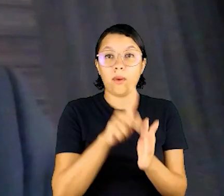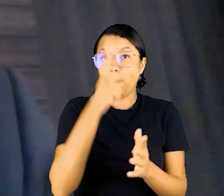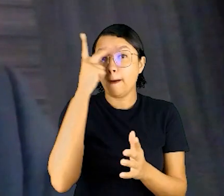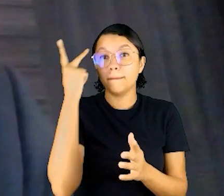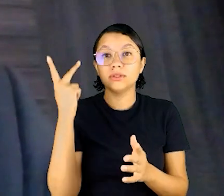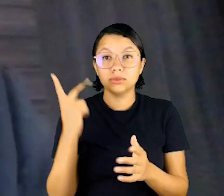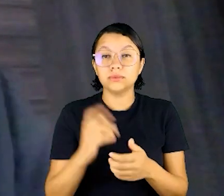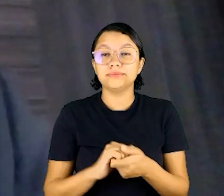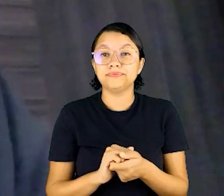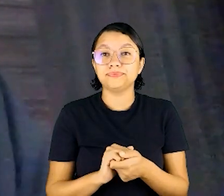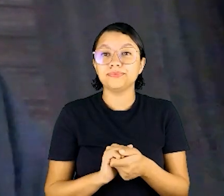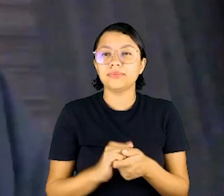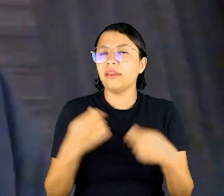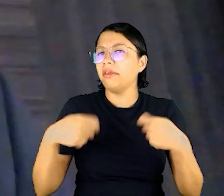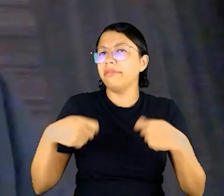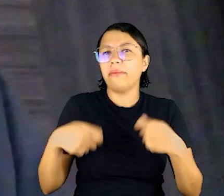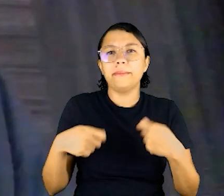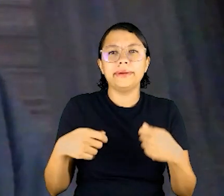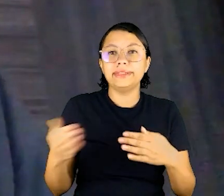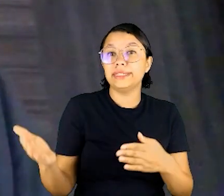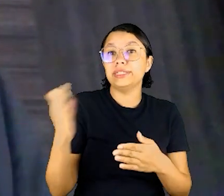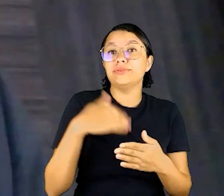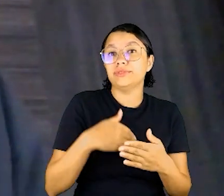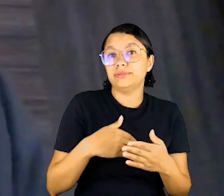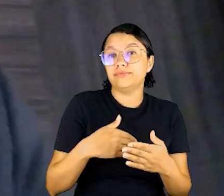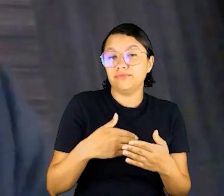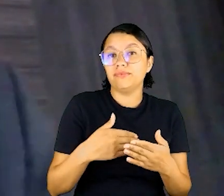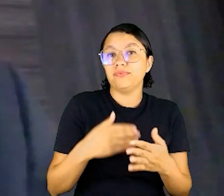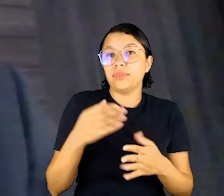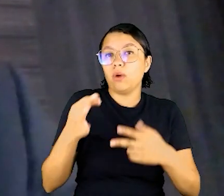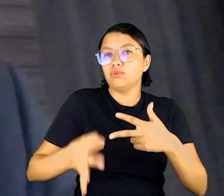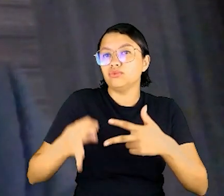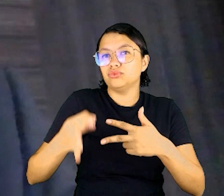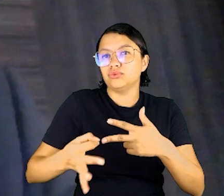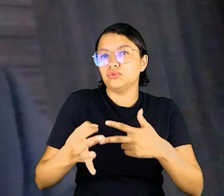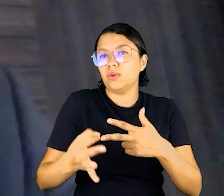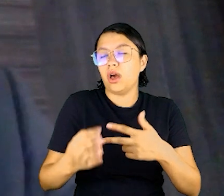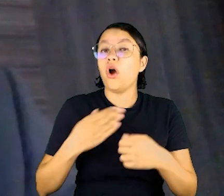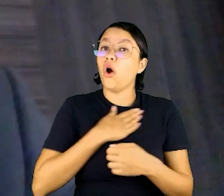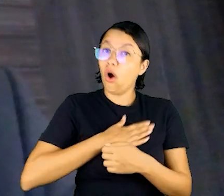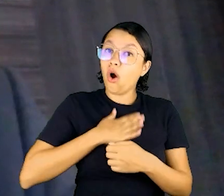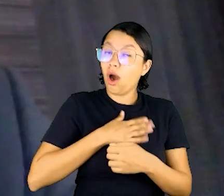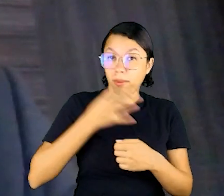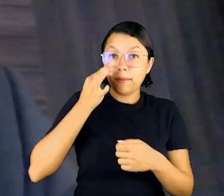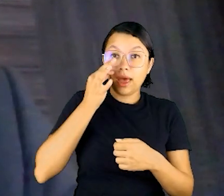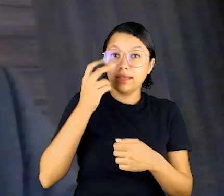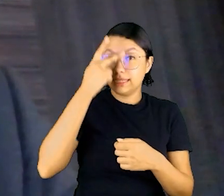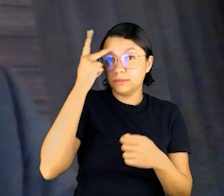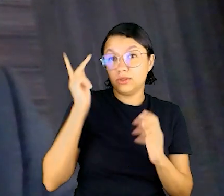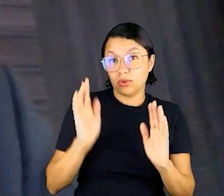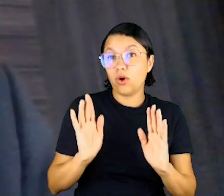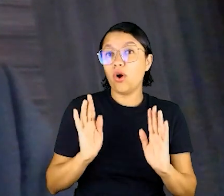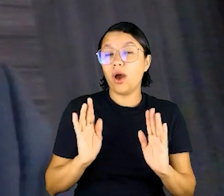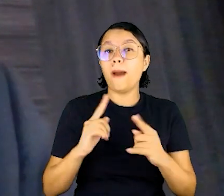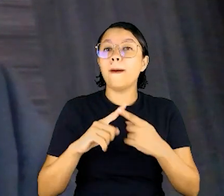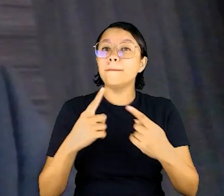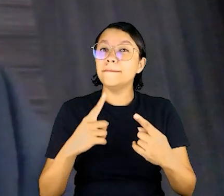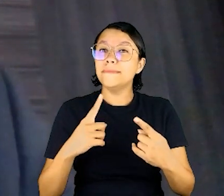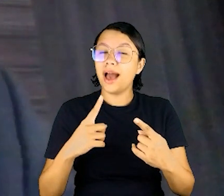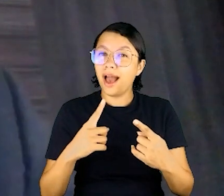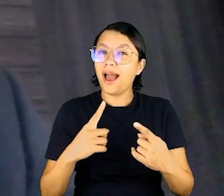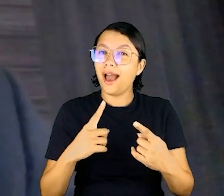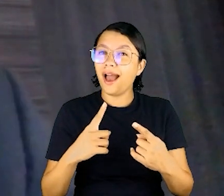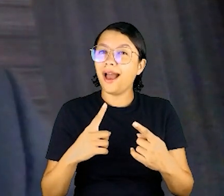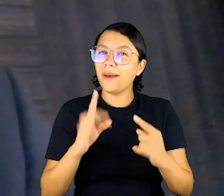resolvidos pelas próprias pessoas e que elas não precisem vir ao judiciário. Nós gostamos da presença das pessoas,